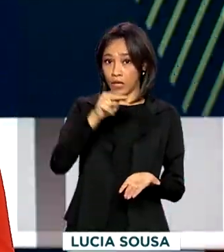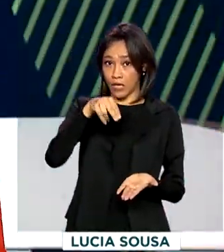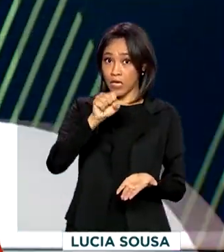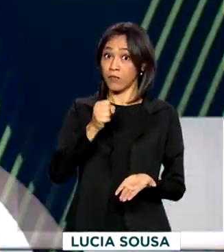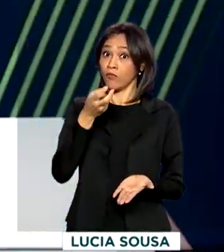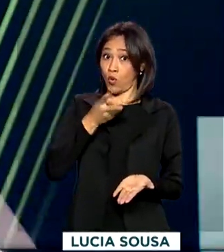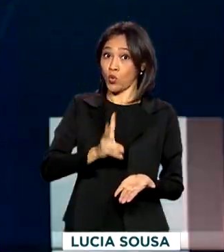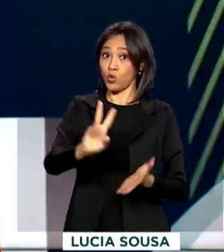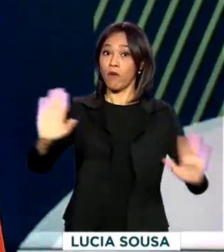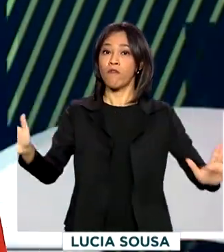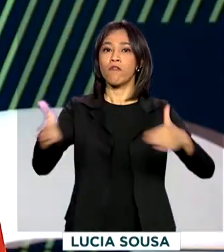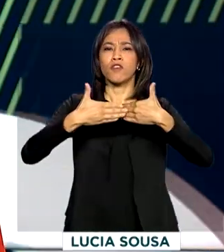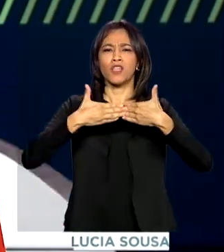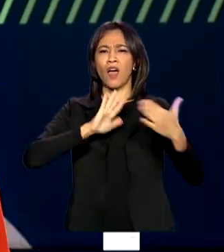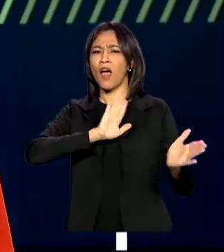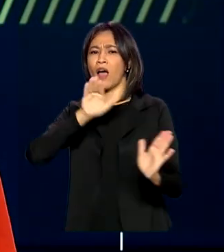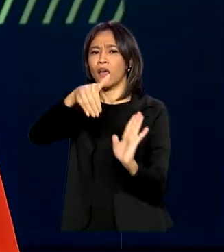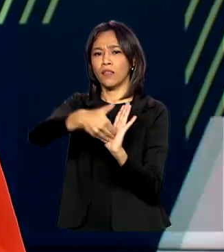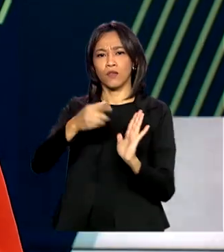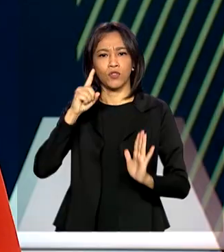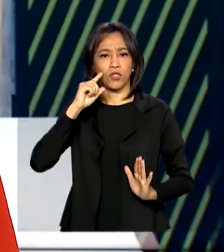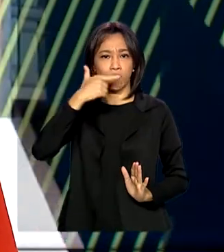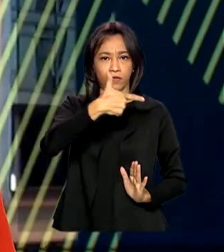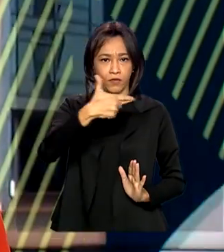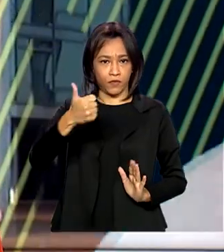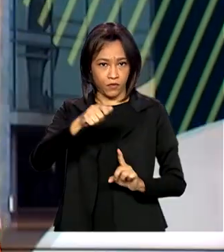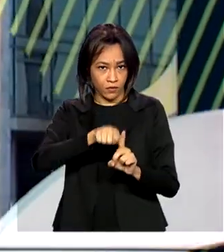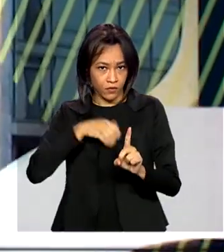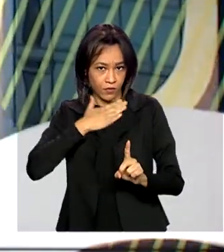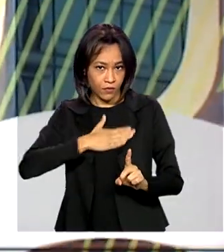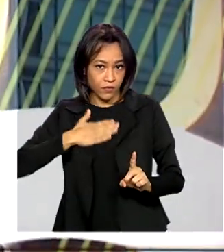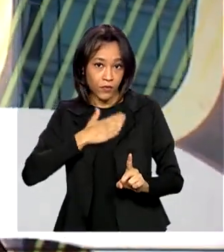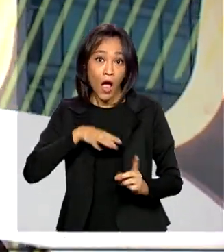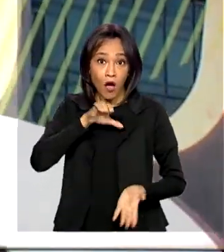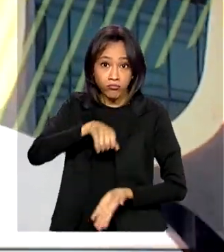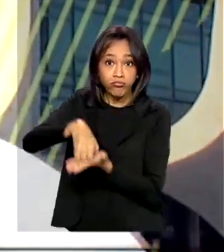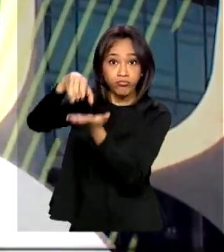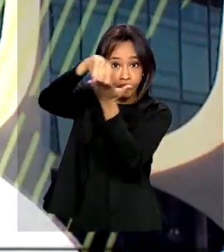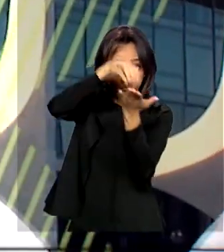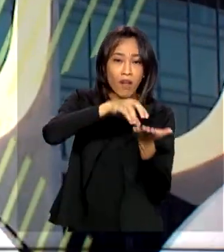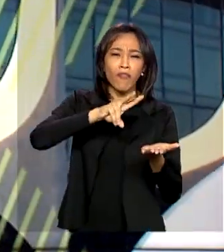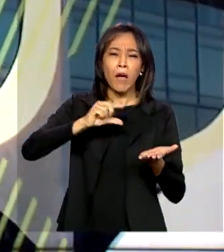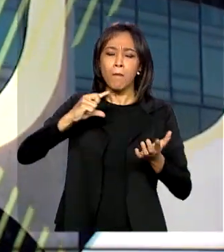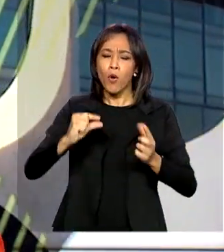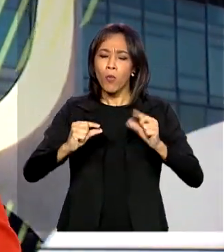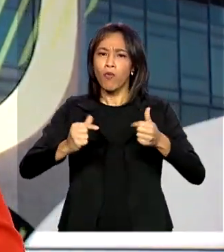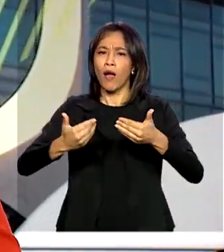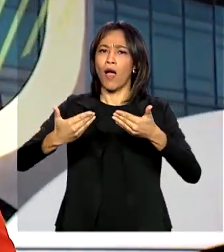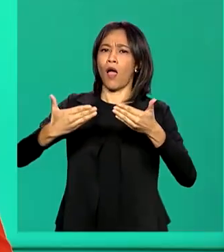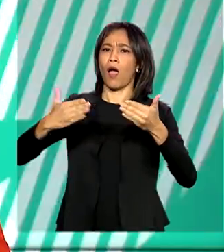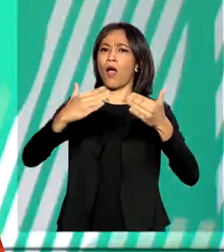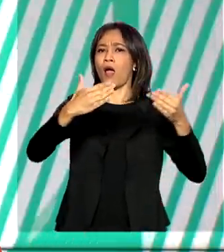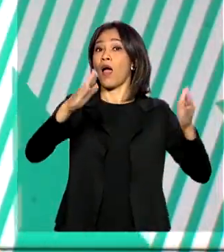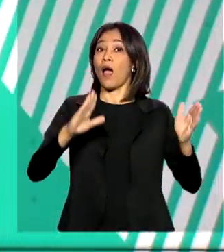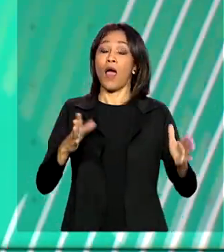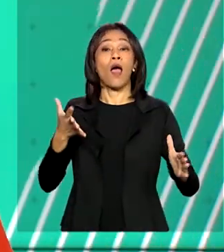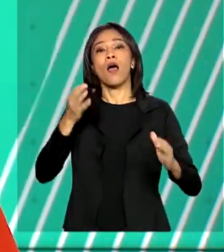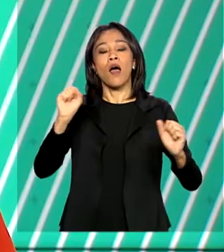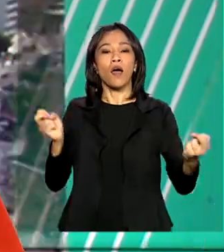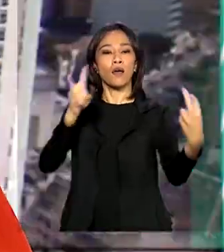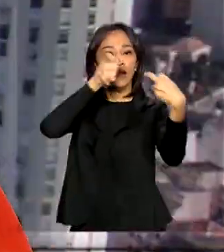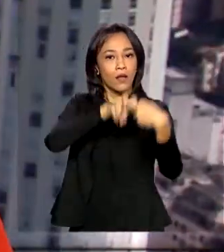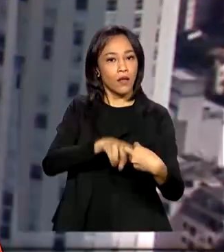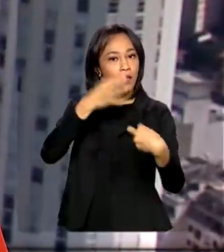fechadas até 21 de agosto. As unidades da Previdência serão reabertas gradualmente para atendimento presencial no dia